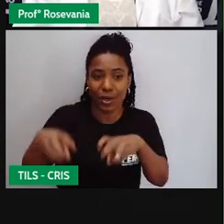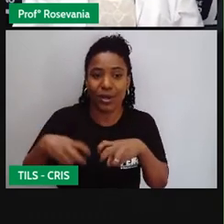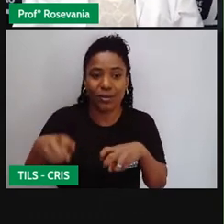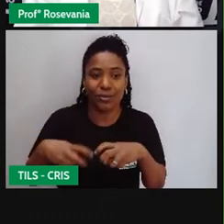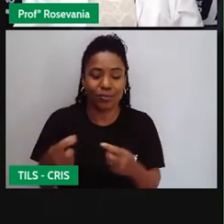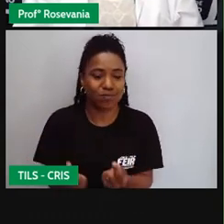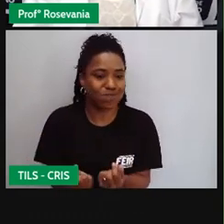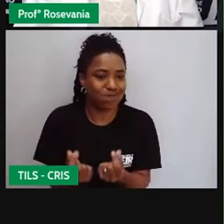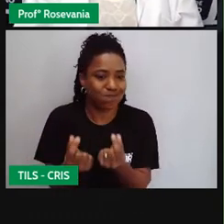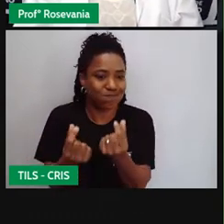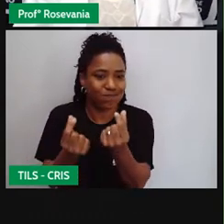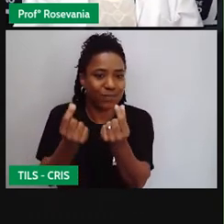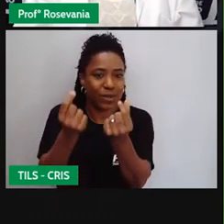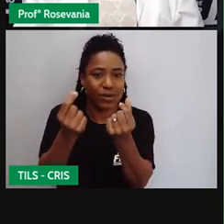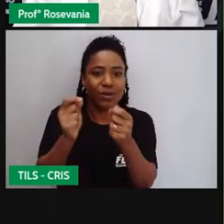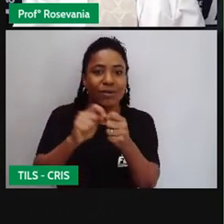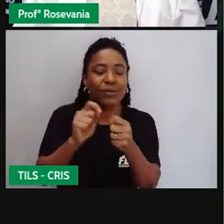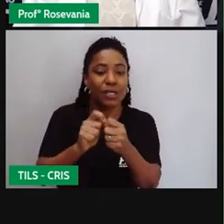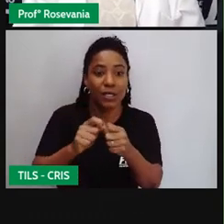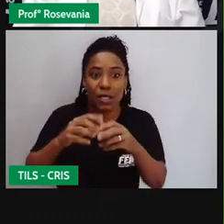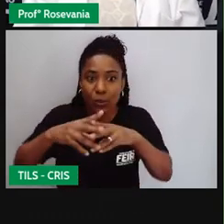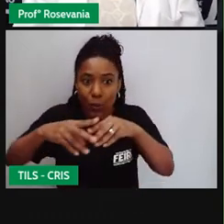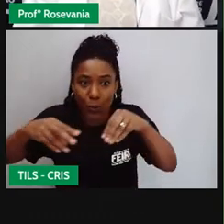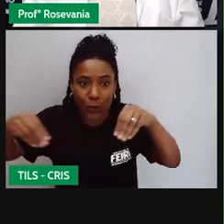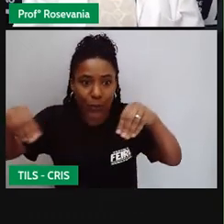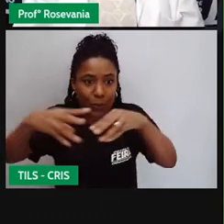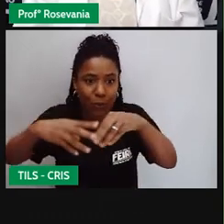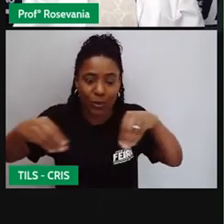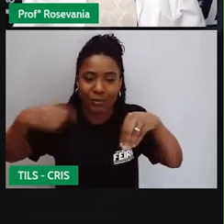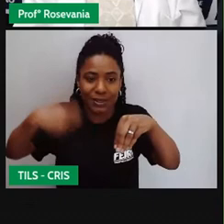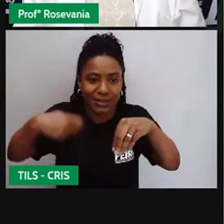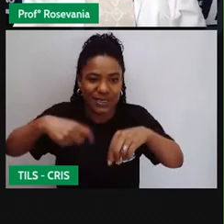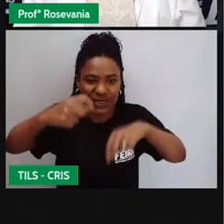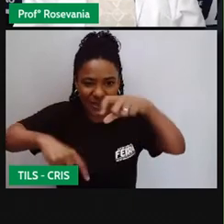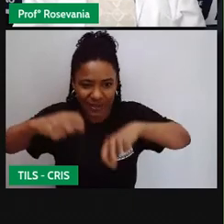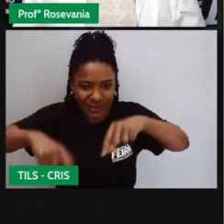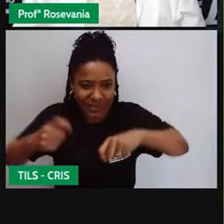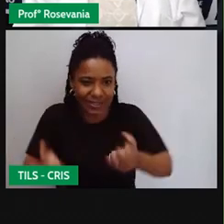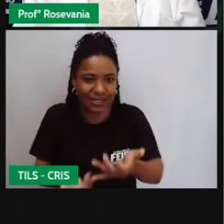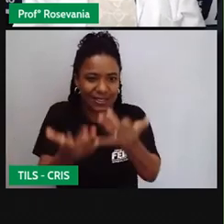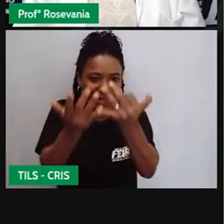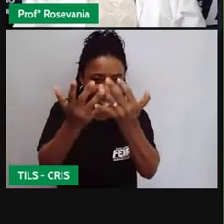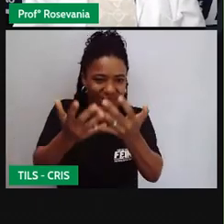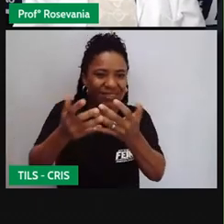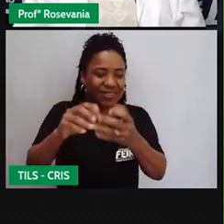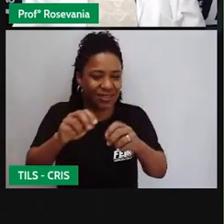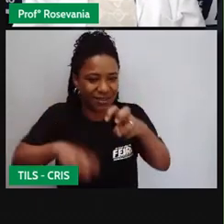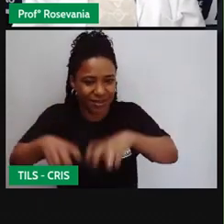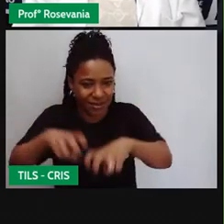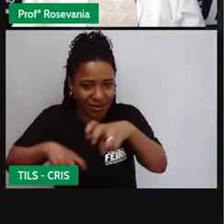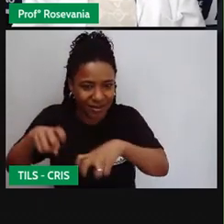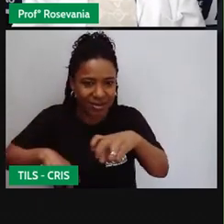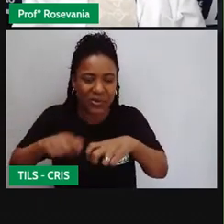por terras para poder produzir, e, consequentemente, a gente está fazendo